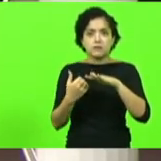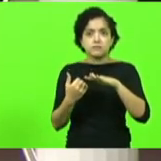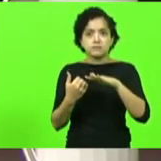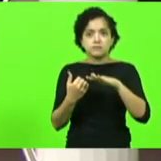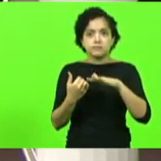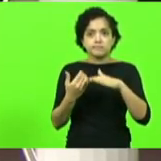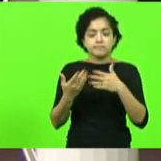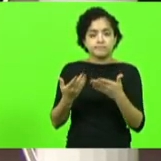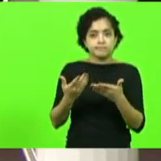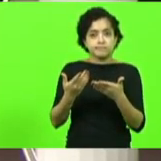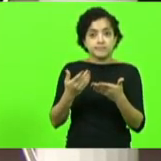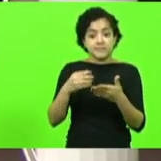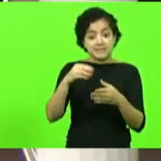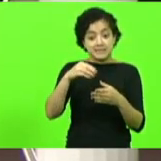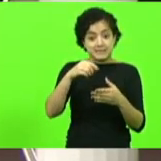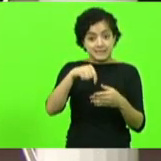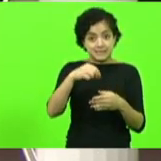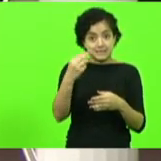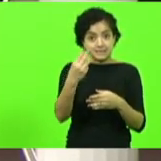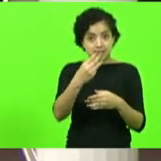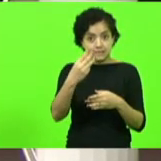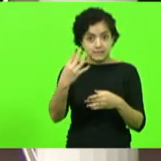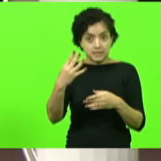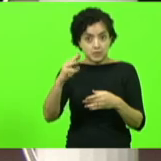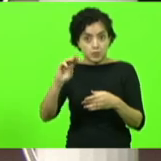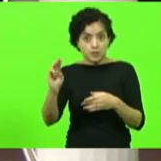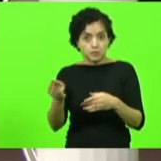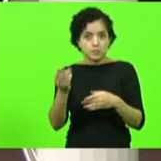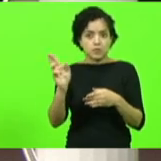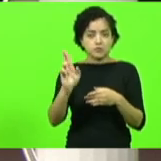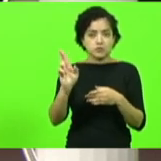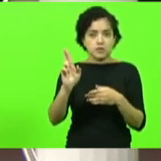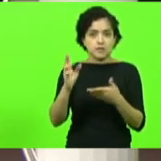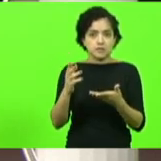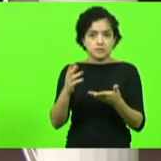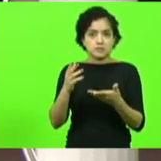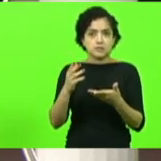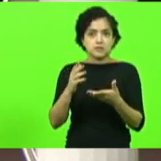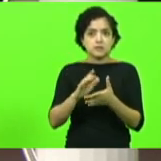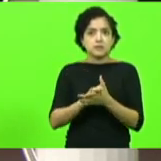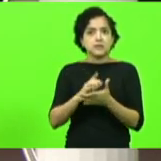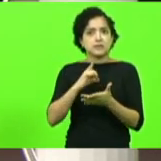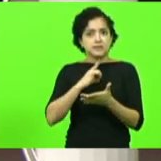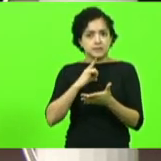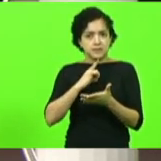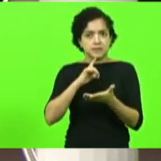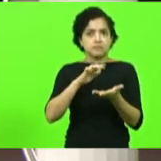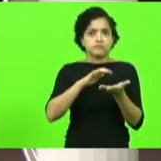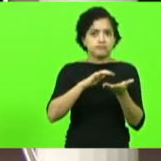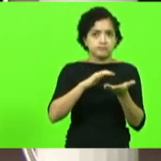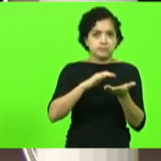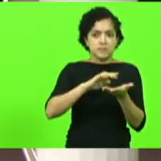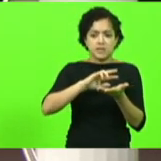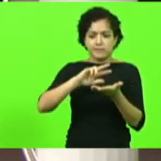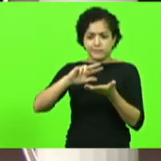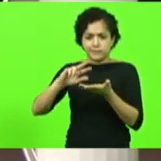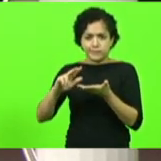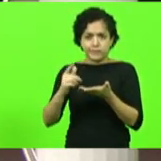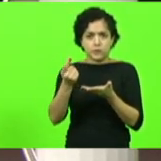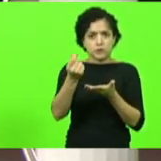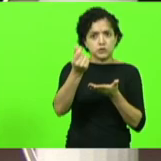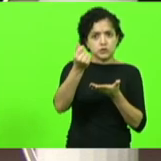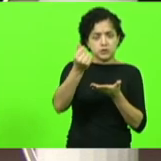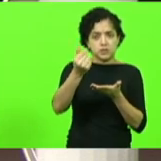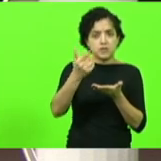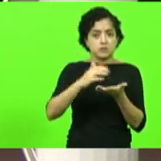34 milhões de reais que tem que eles dizem tem os bens do então secretário Alton Zeferino e